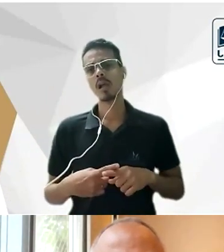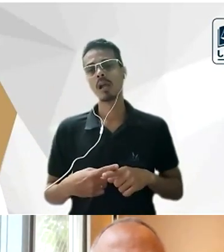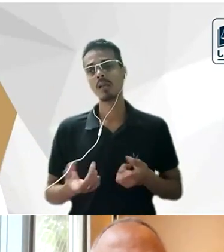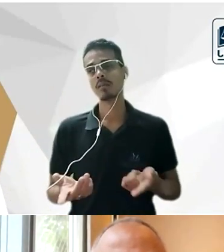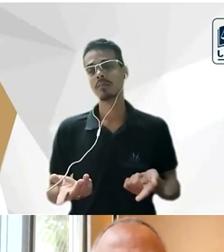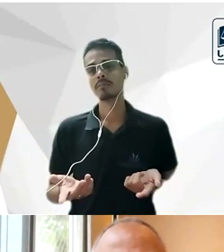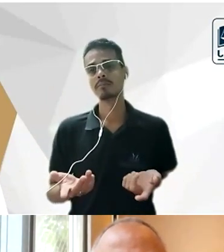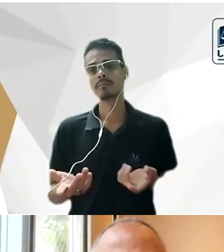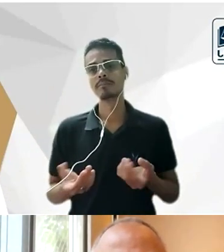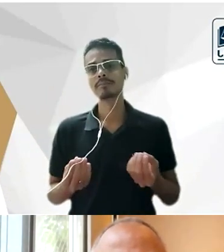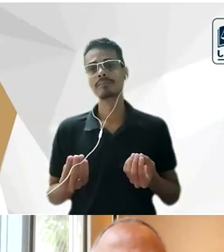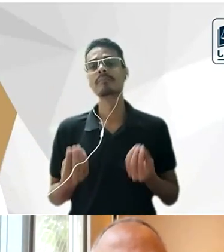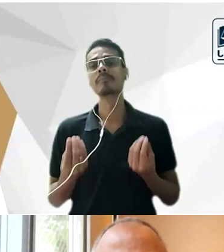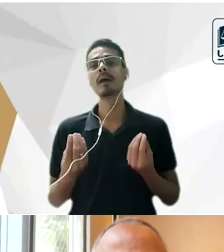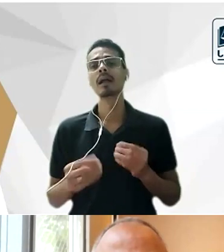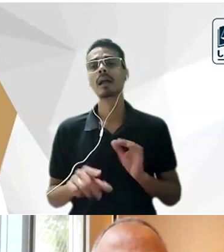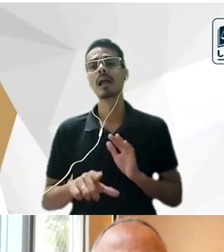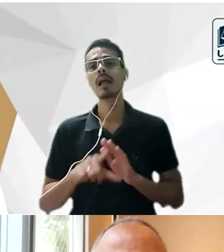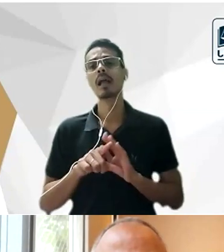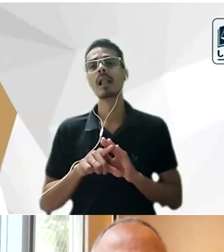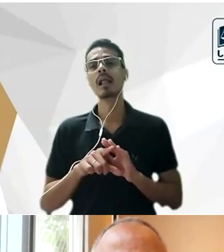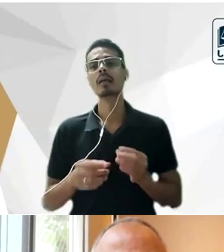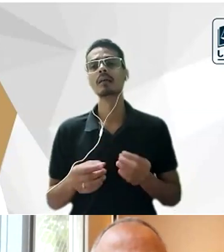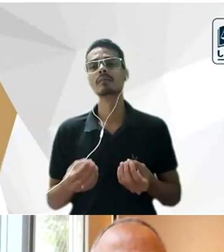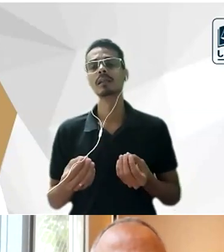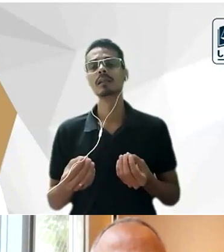não teria sentido a gente fazer lei a gente tentar influir na vontade